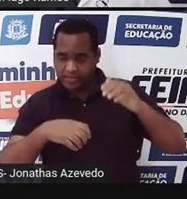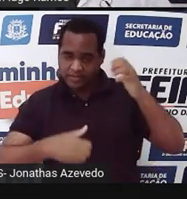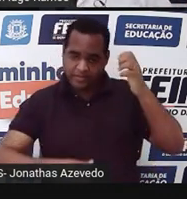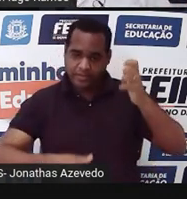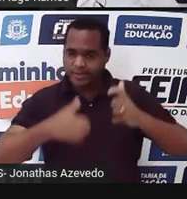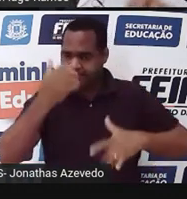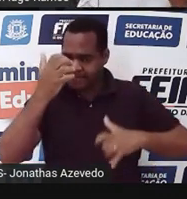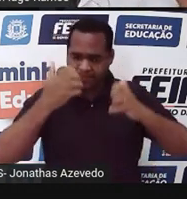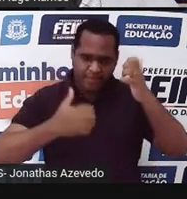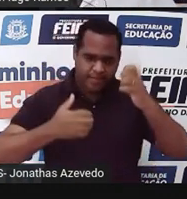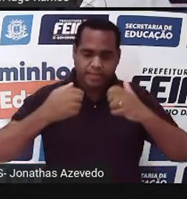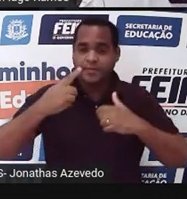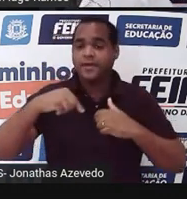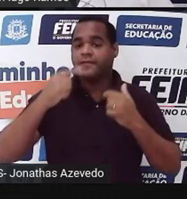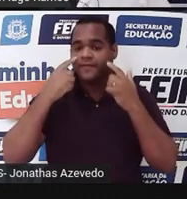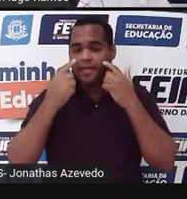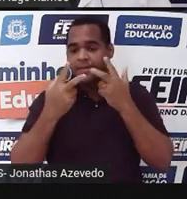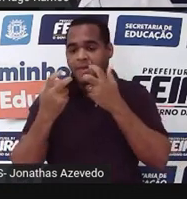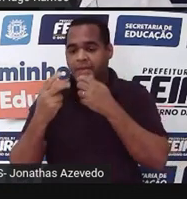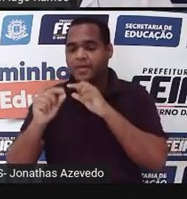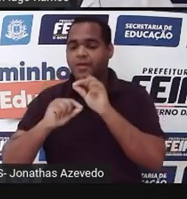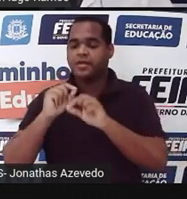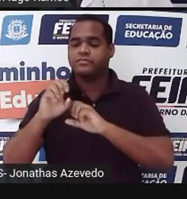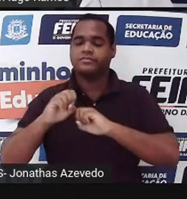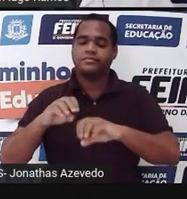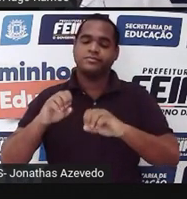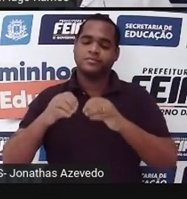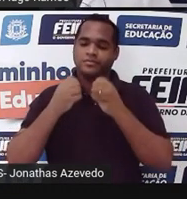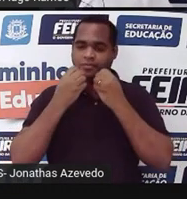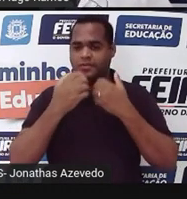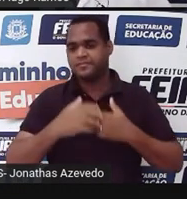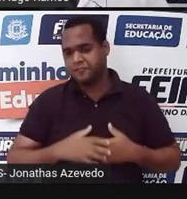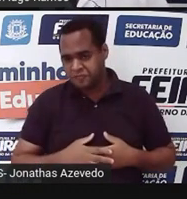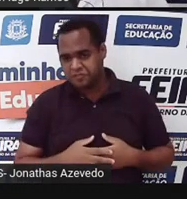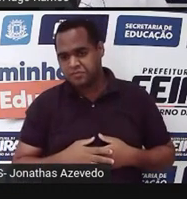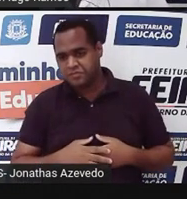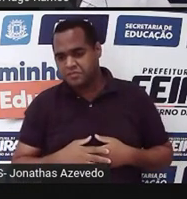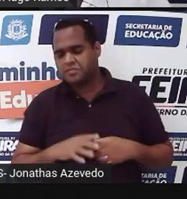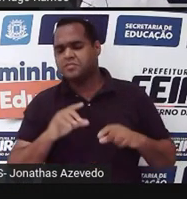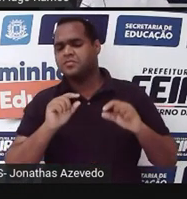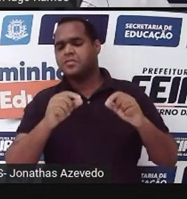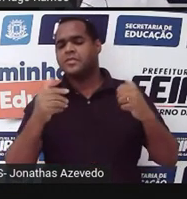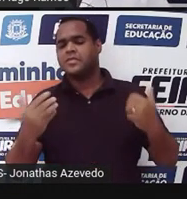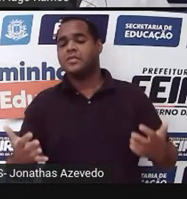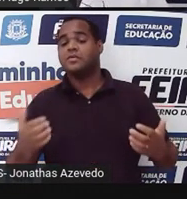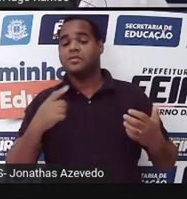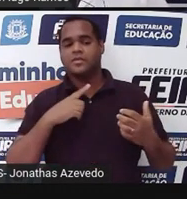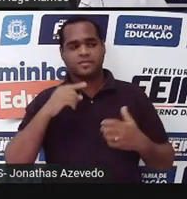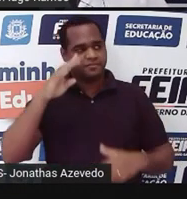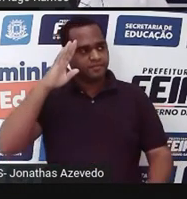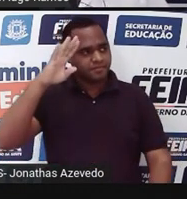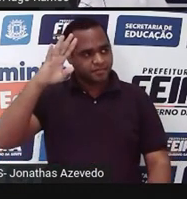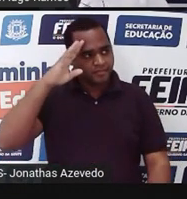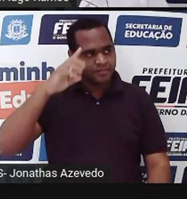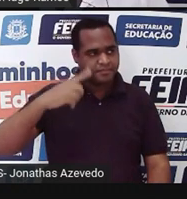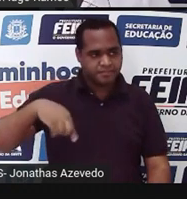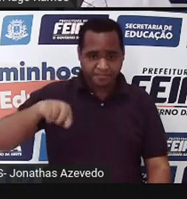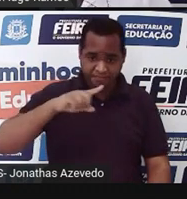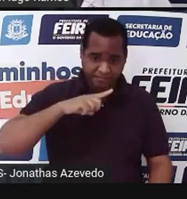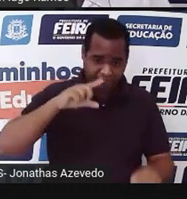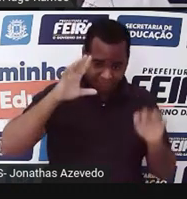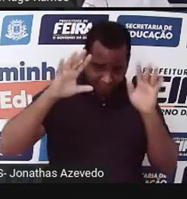e fez uma aula bacana acontecer. Então, pensando nisso, eu queria fazer com você,